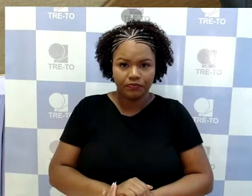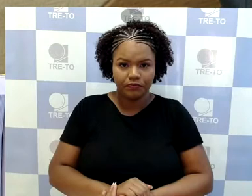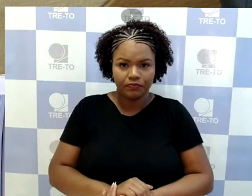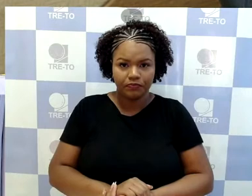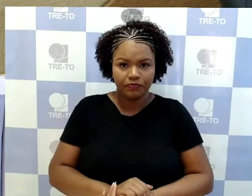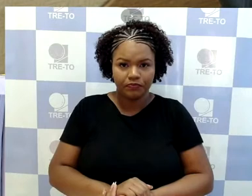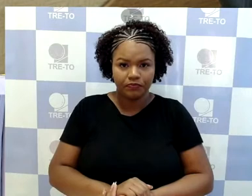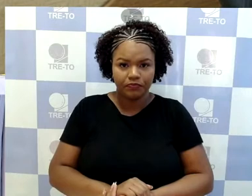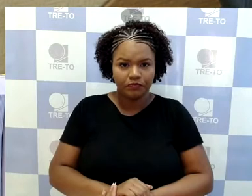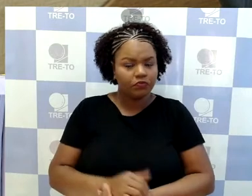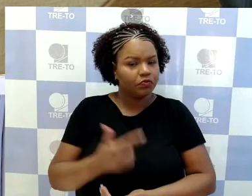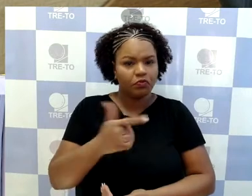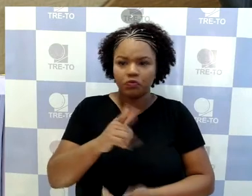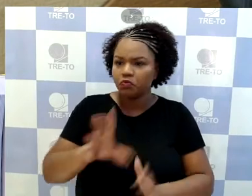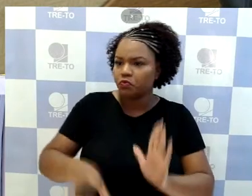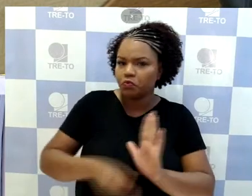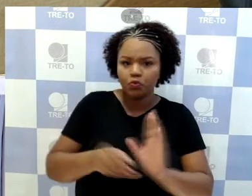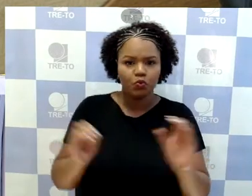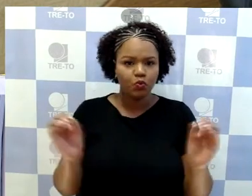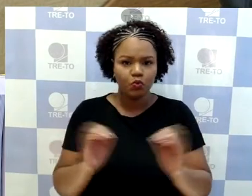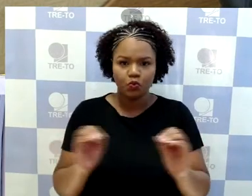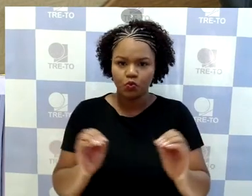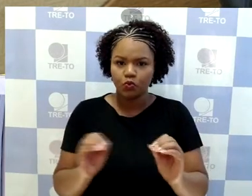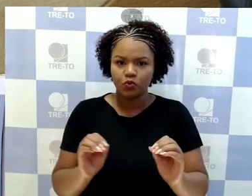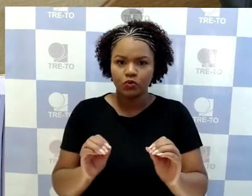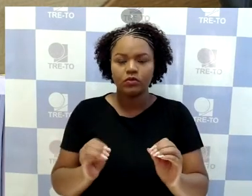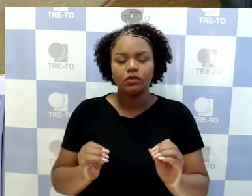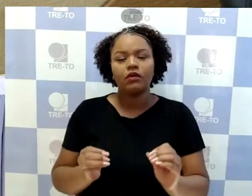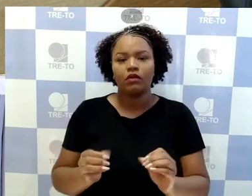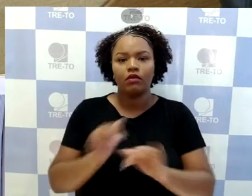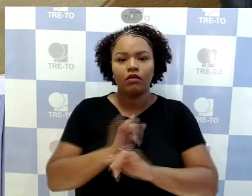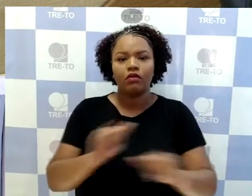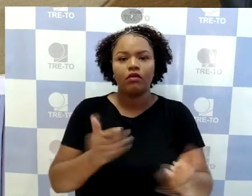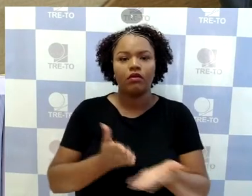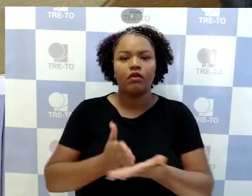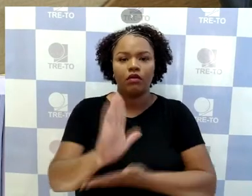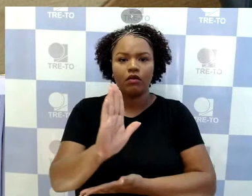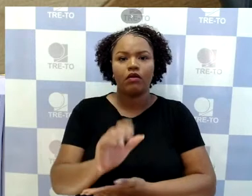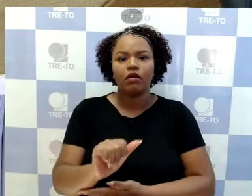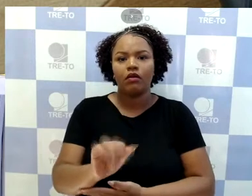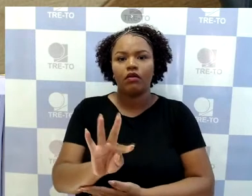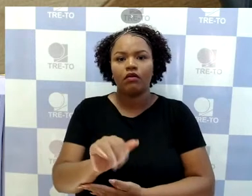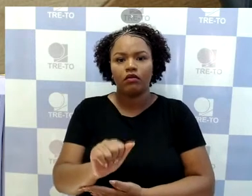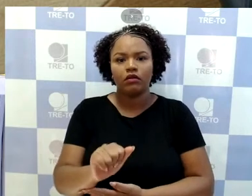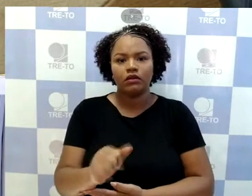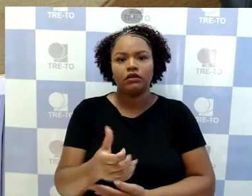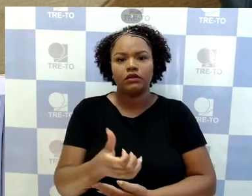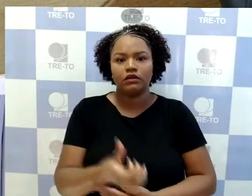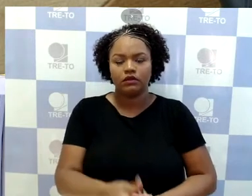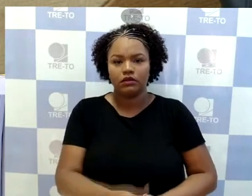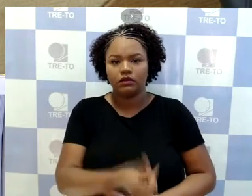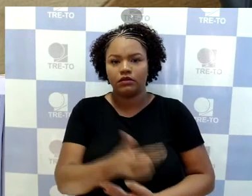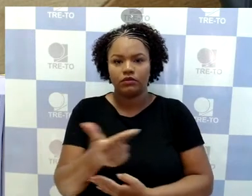Não havendo observação, declaro aprovada a ata da 62ª sessão ordinária.